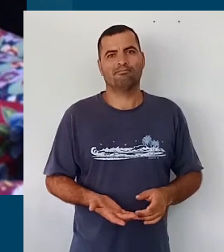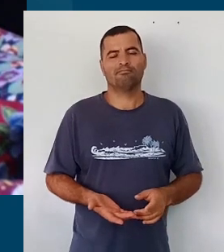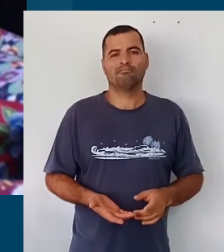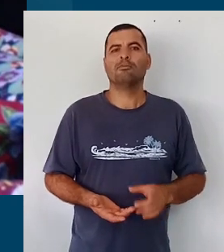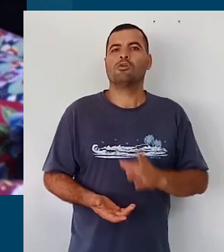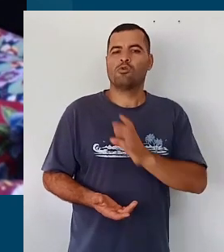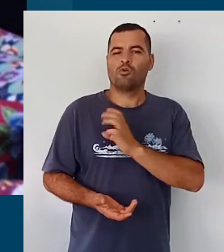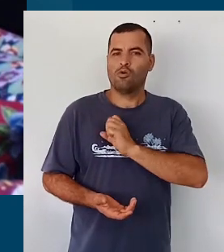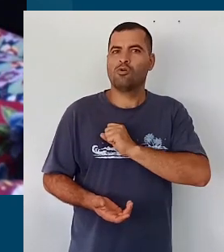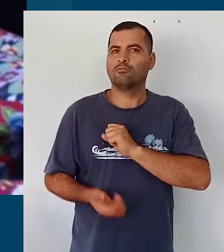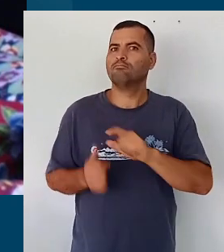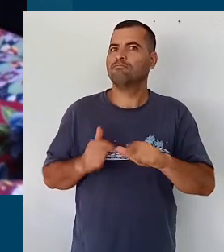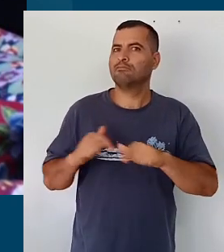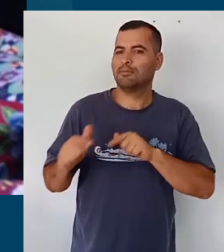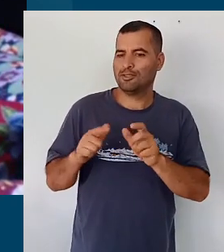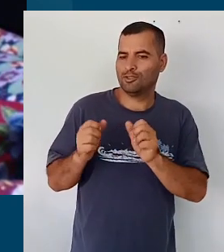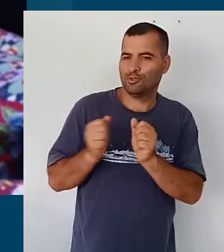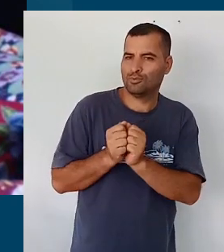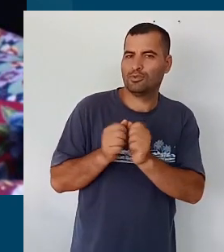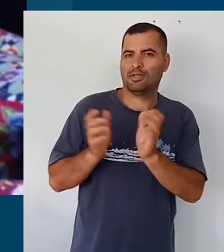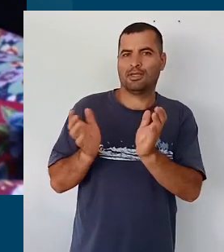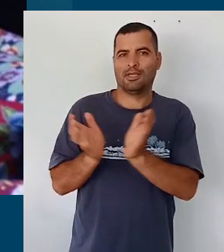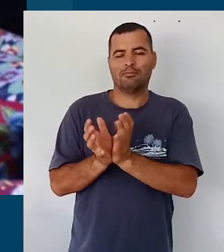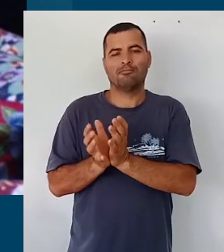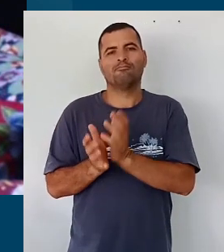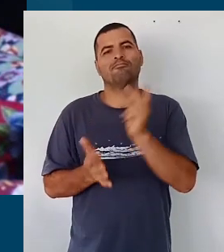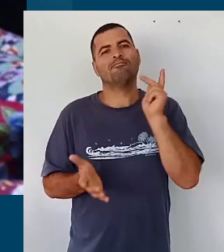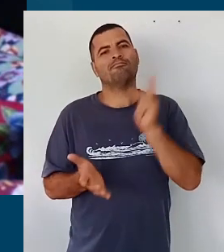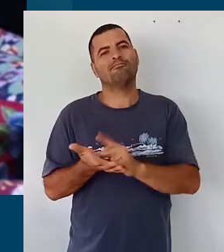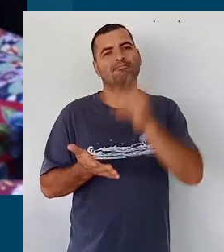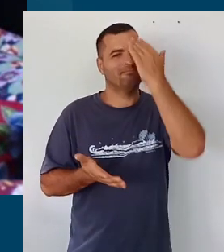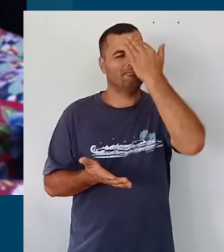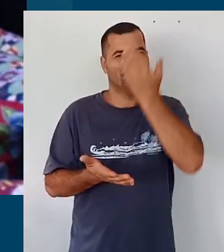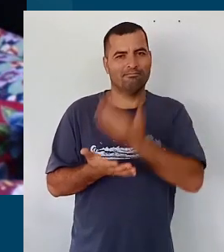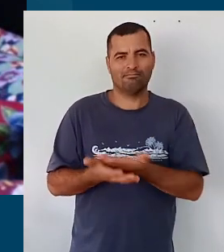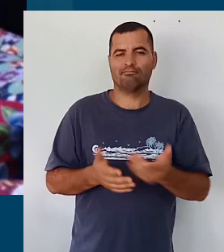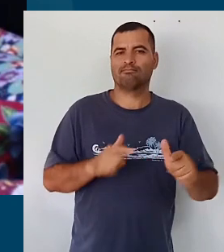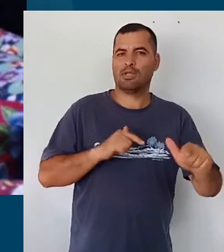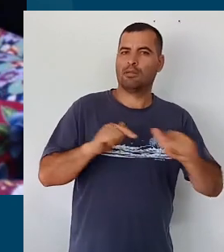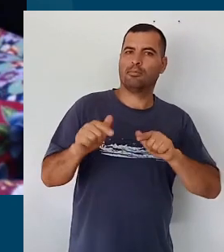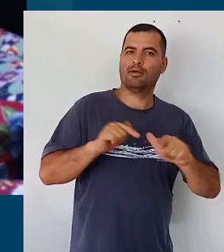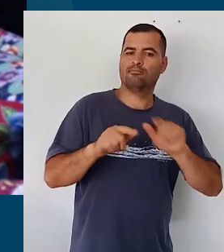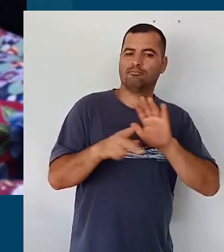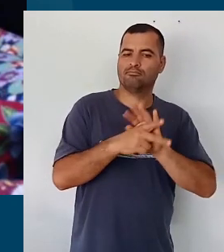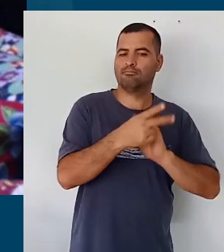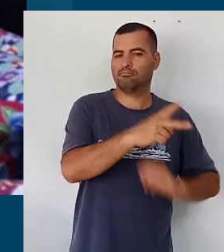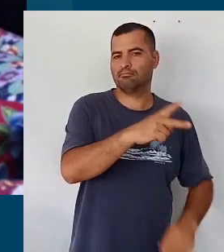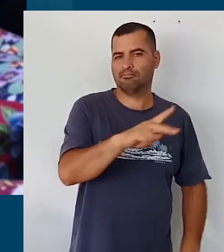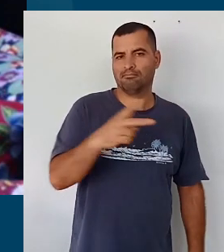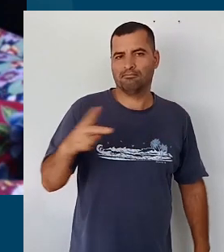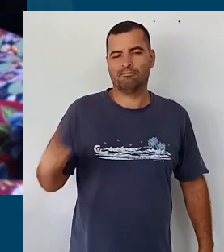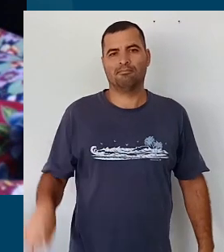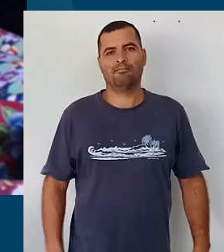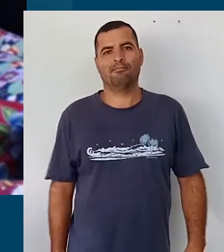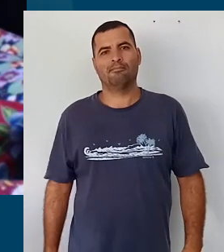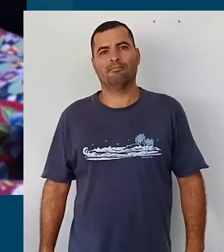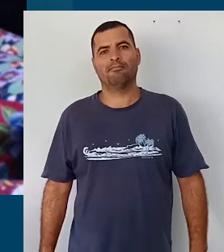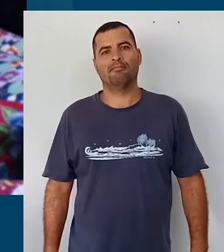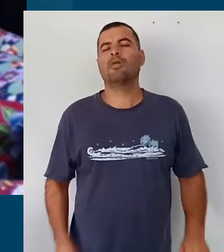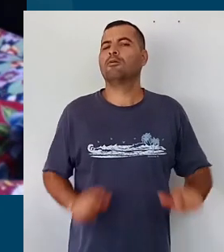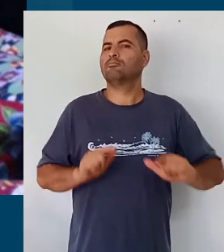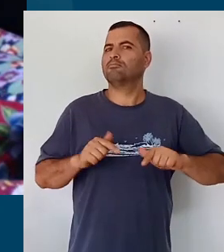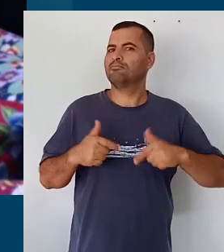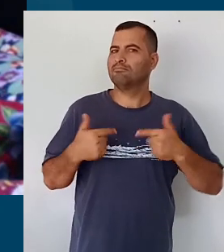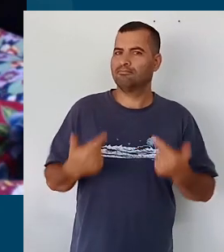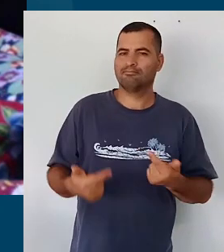gosto de trabalhar porque é uma equipe que acredita de fato naquilo que está fazendo, né, então, é um trabalho,